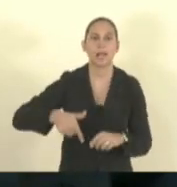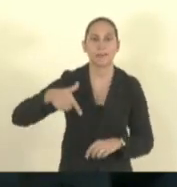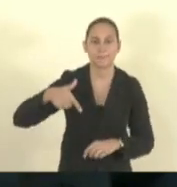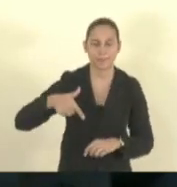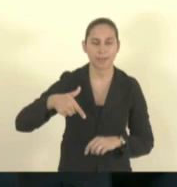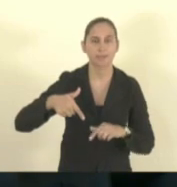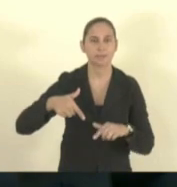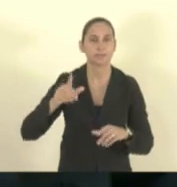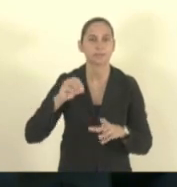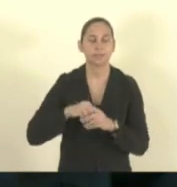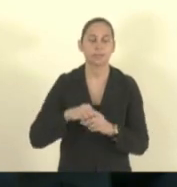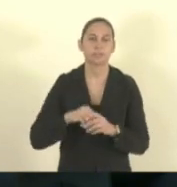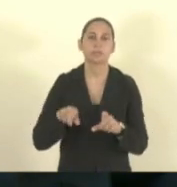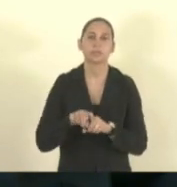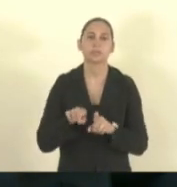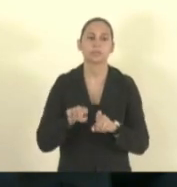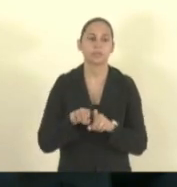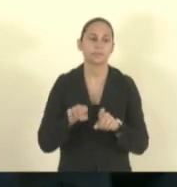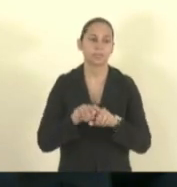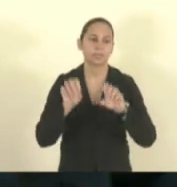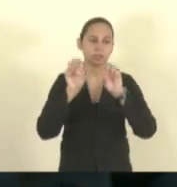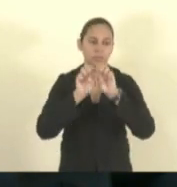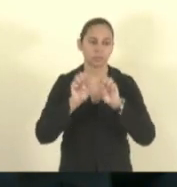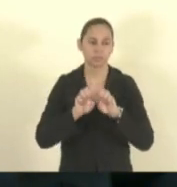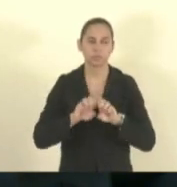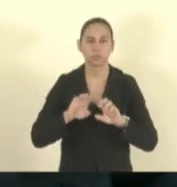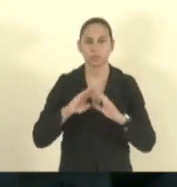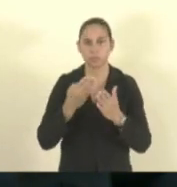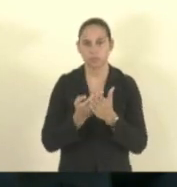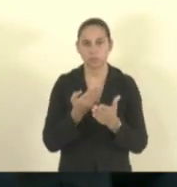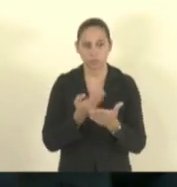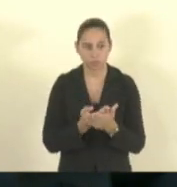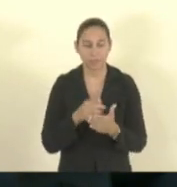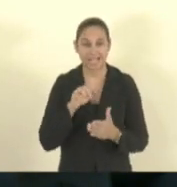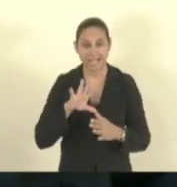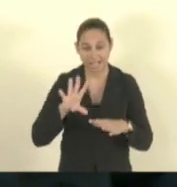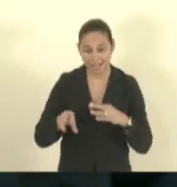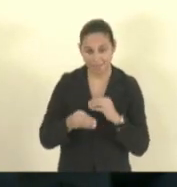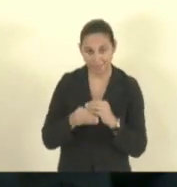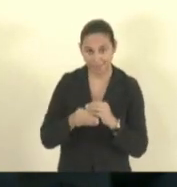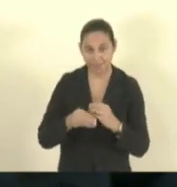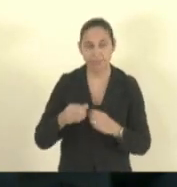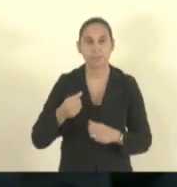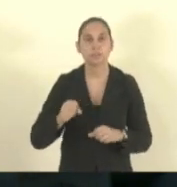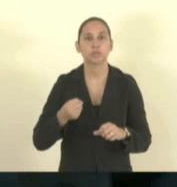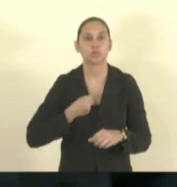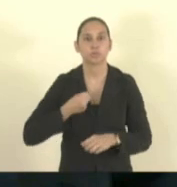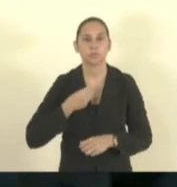e nas estruturas escolares, na forma que especifica. A emenda número 3,